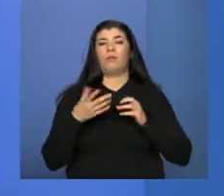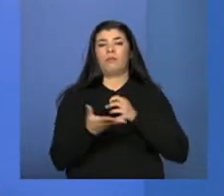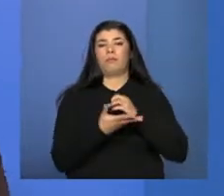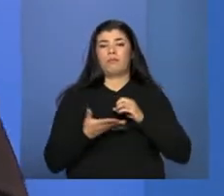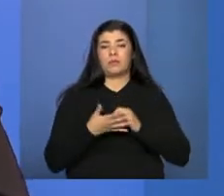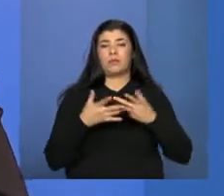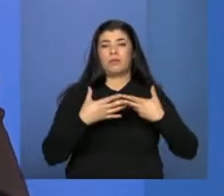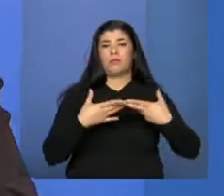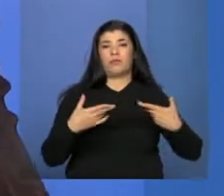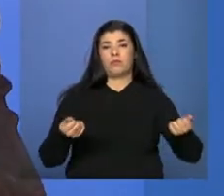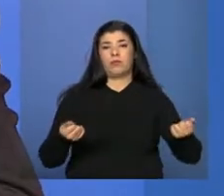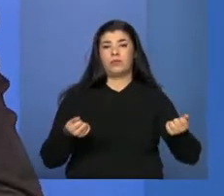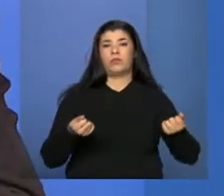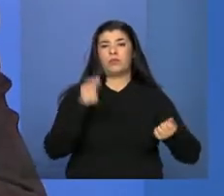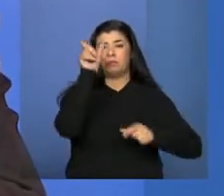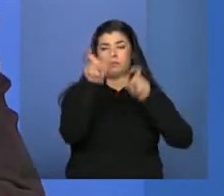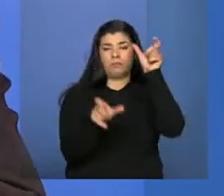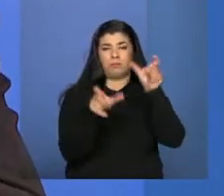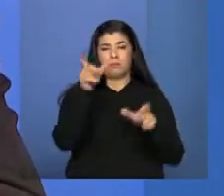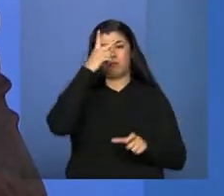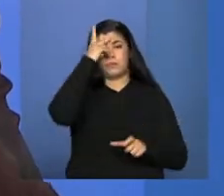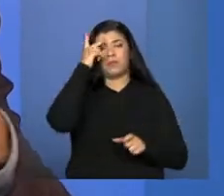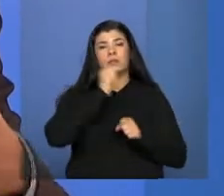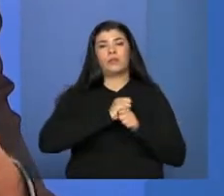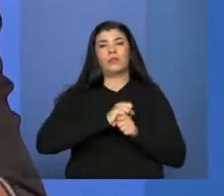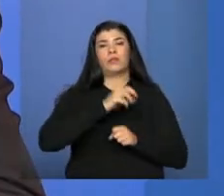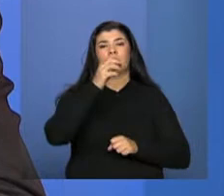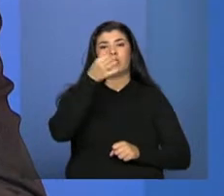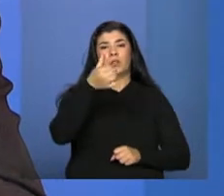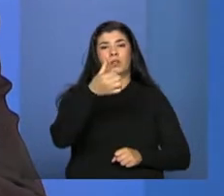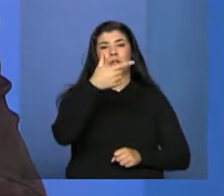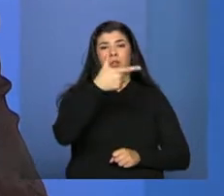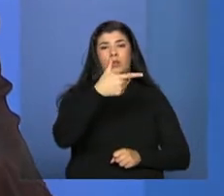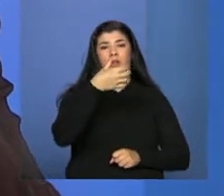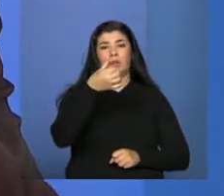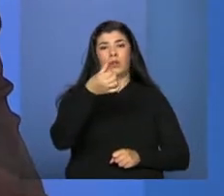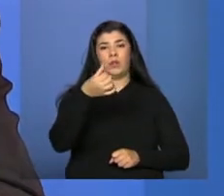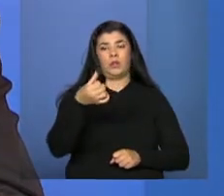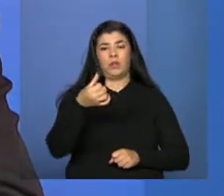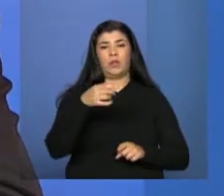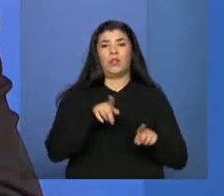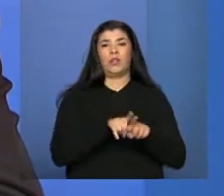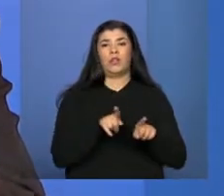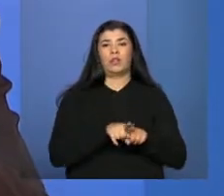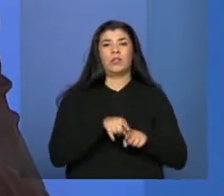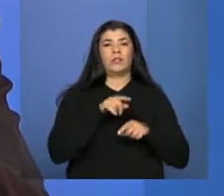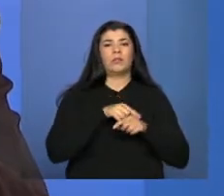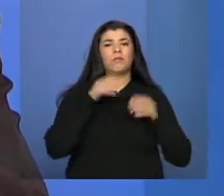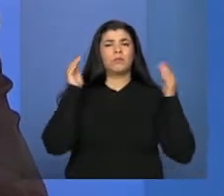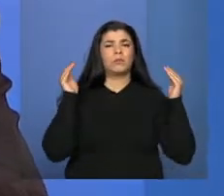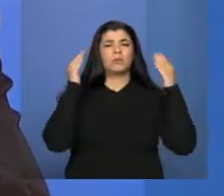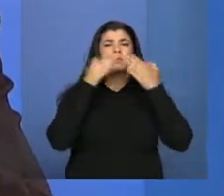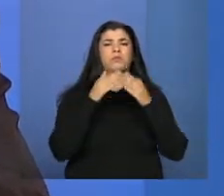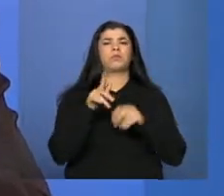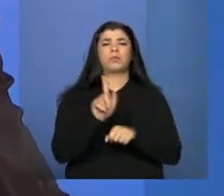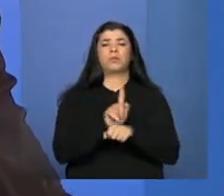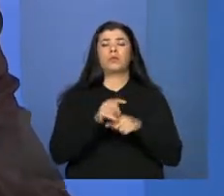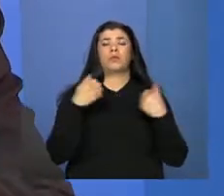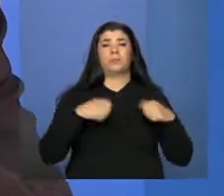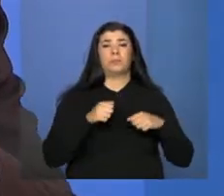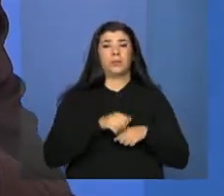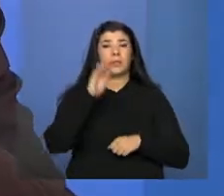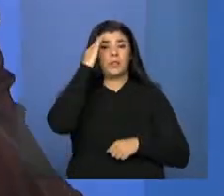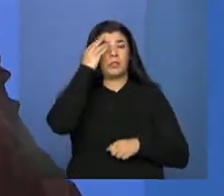humanos, de 2006. Então, temos que ter essa compreensão, chamar atenção dos gestores, para compreensão do